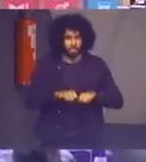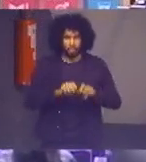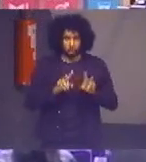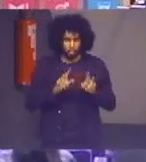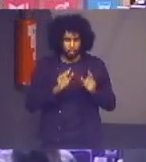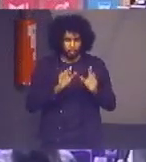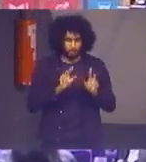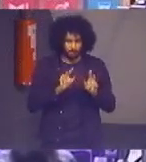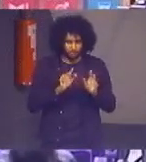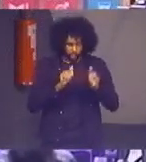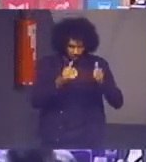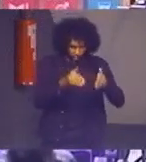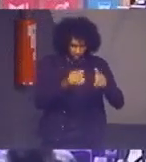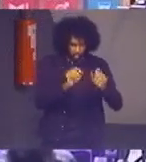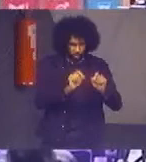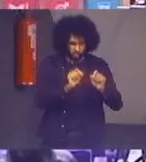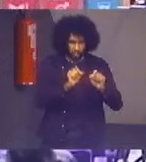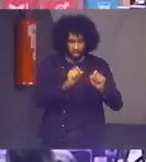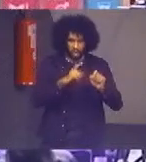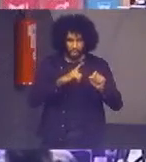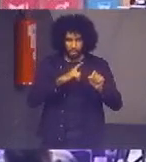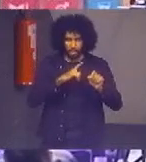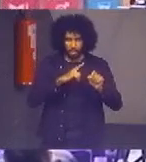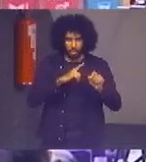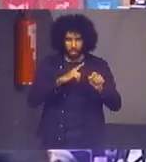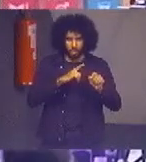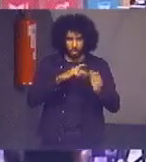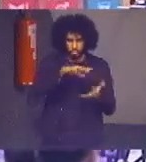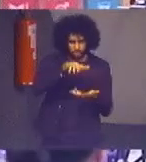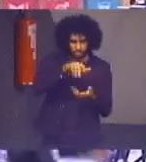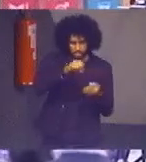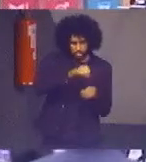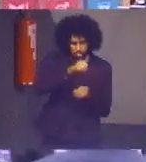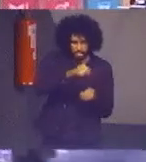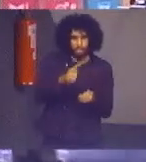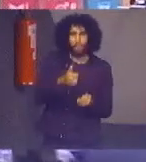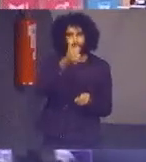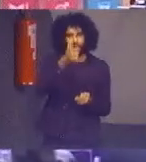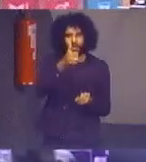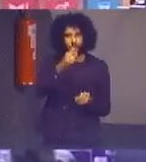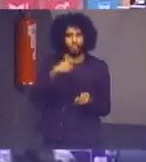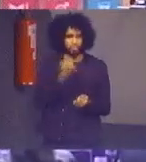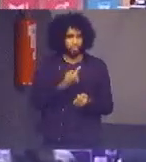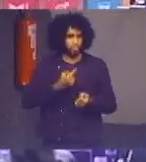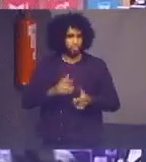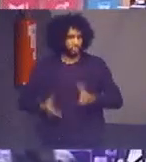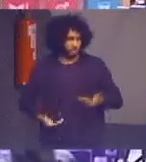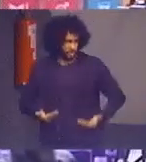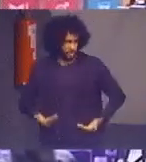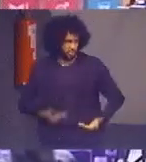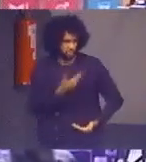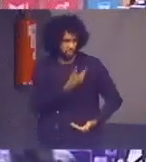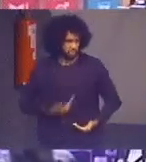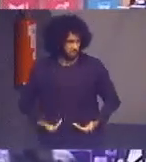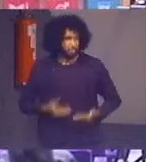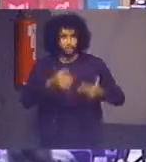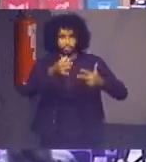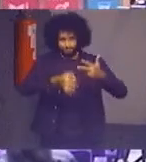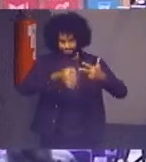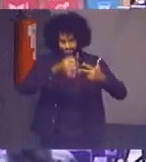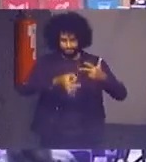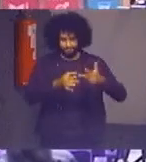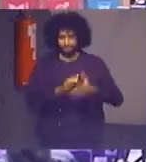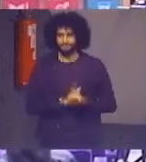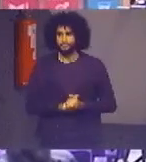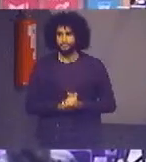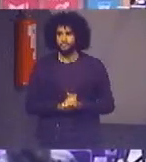exatamente a efetividade dos nossos serviços dos serviços públicos que é a prestação jurisdicional e aí